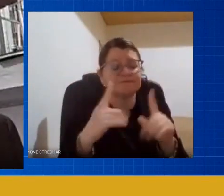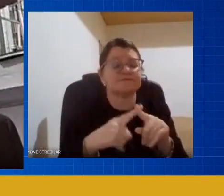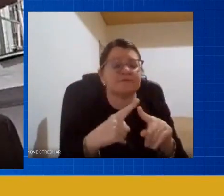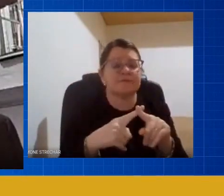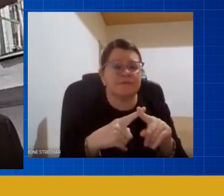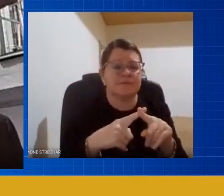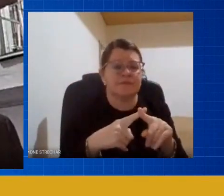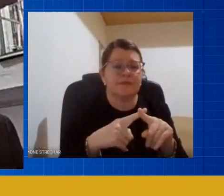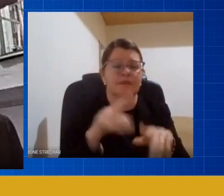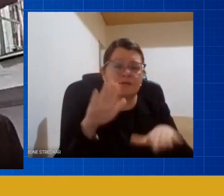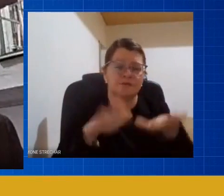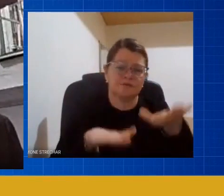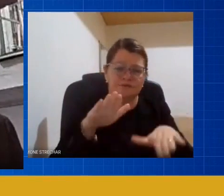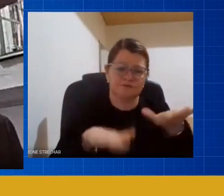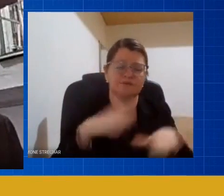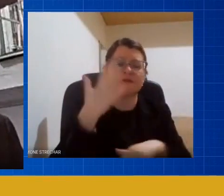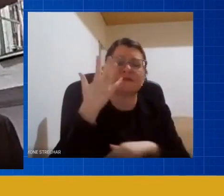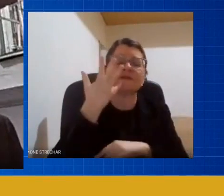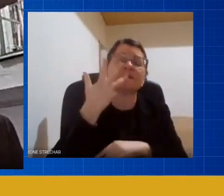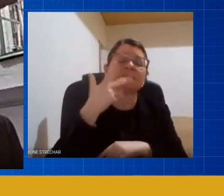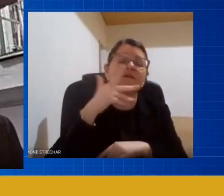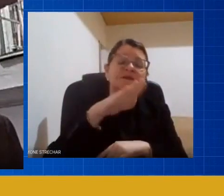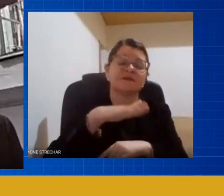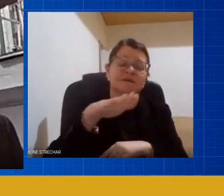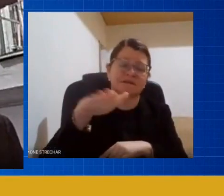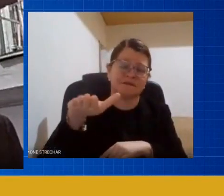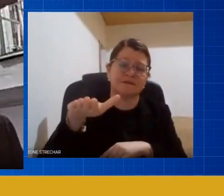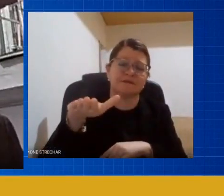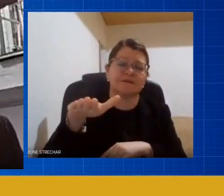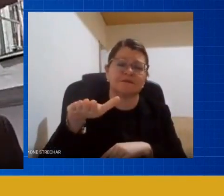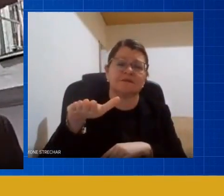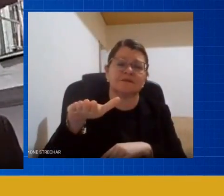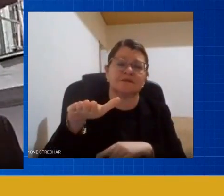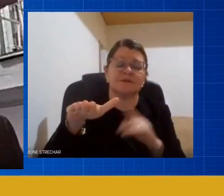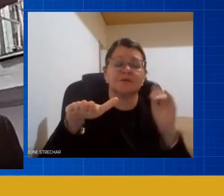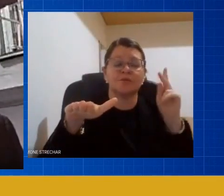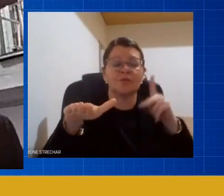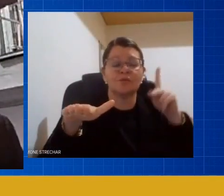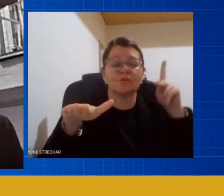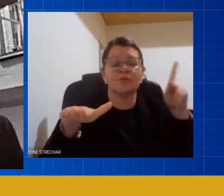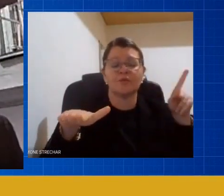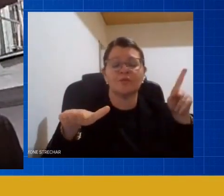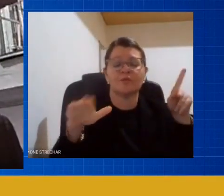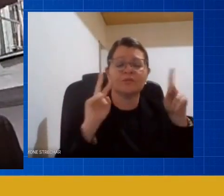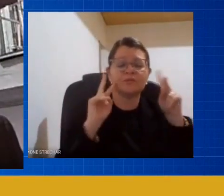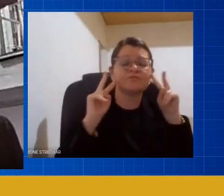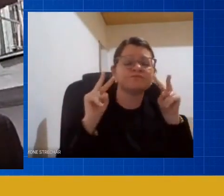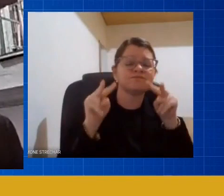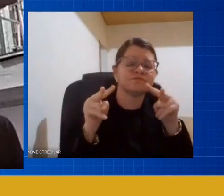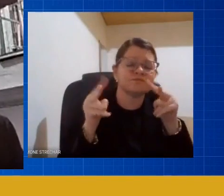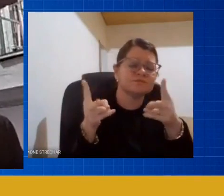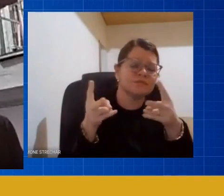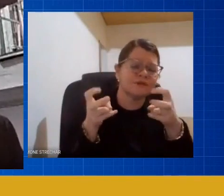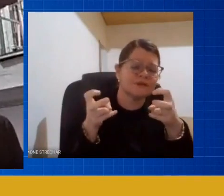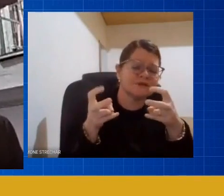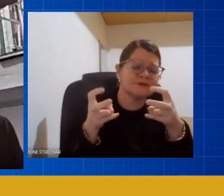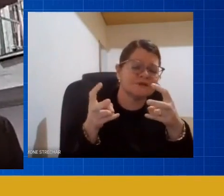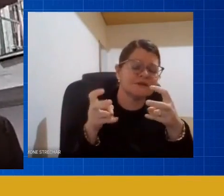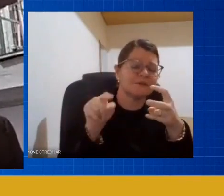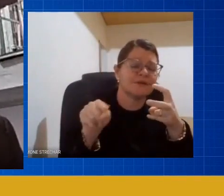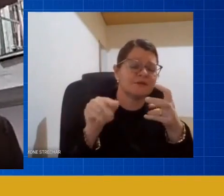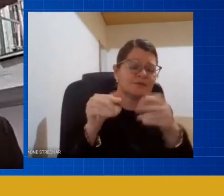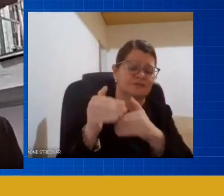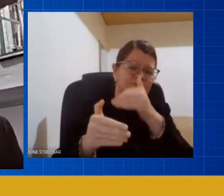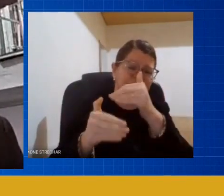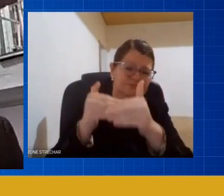o professor ele tem uma função elementar como o olhar que qualifica esse processo de desenvolvimento